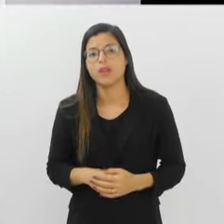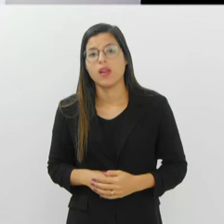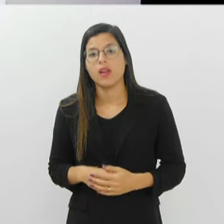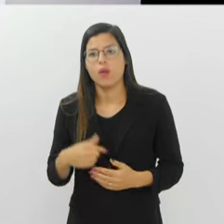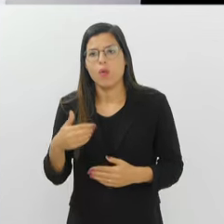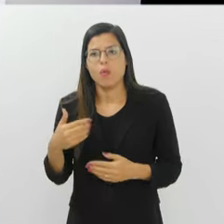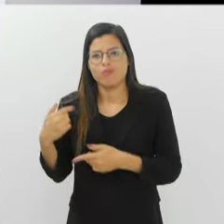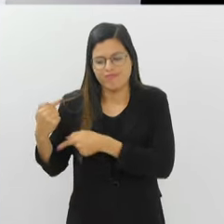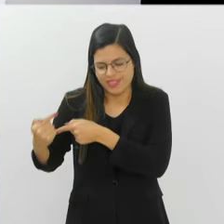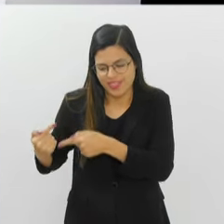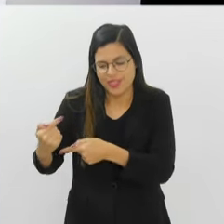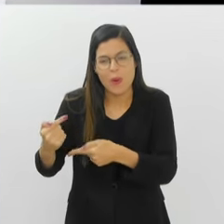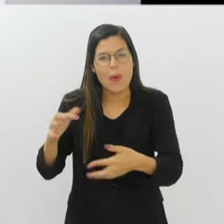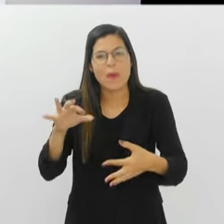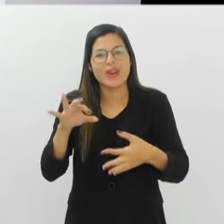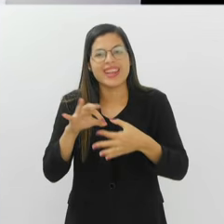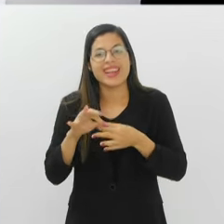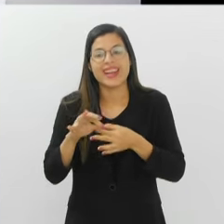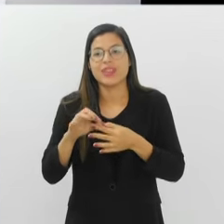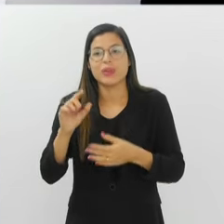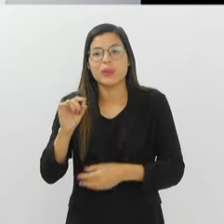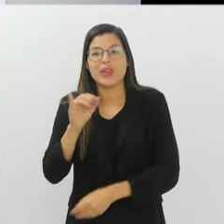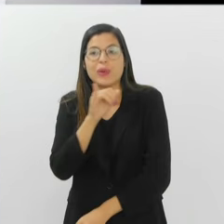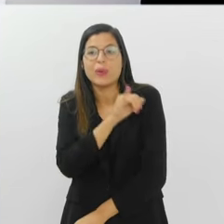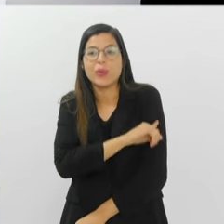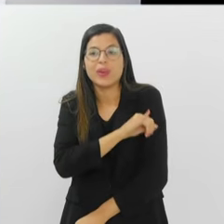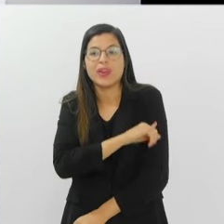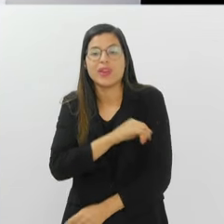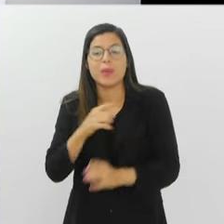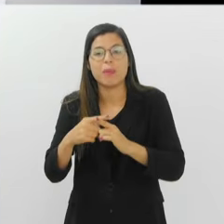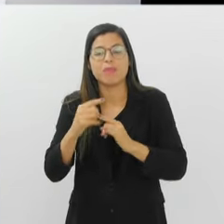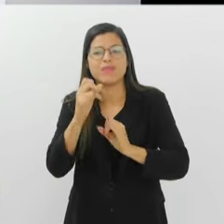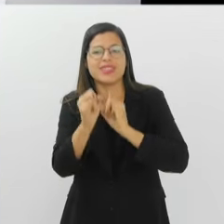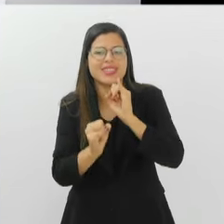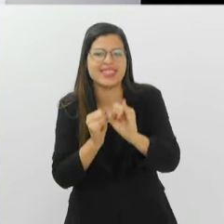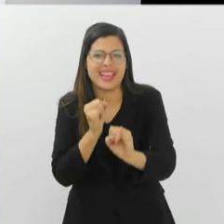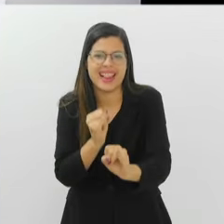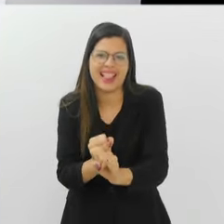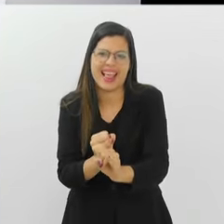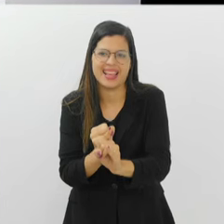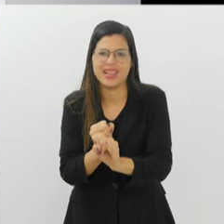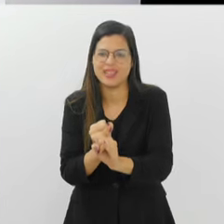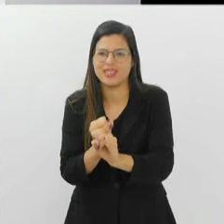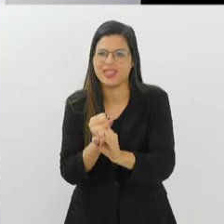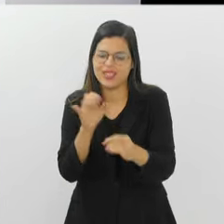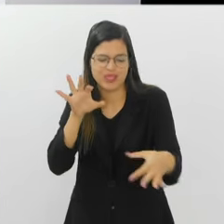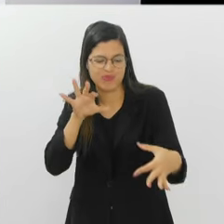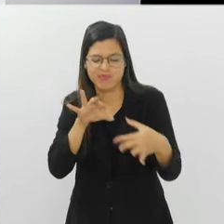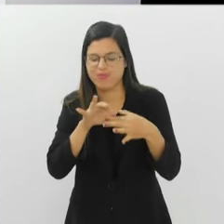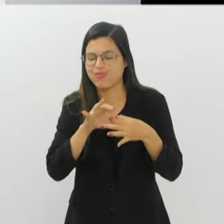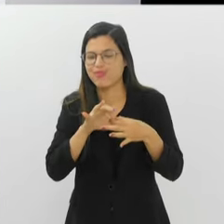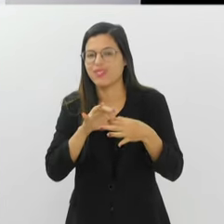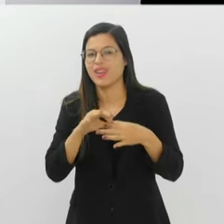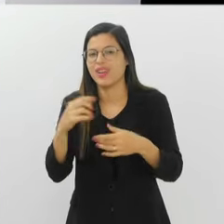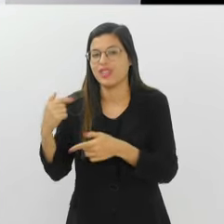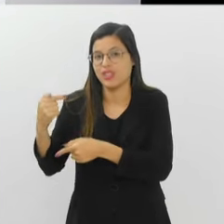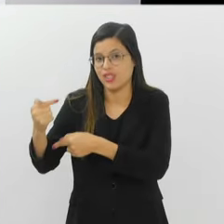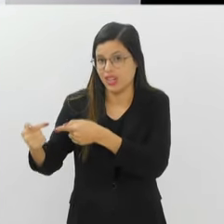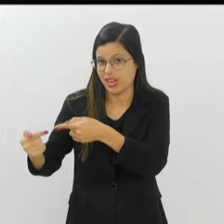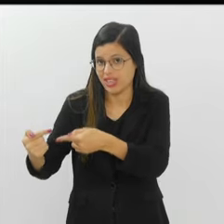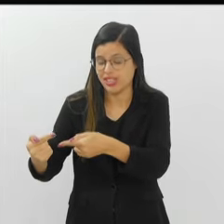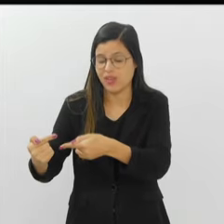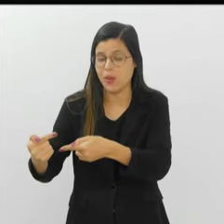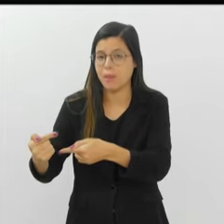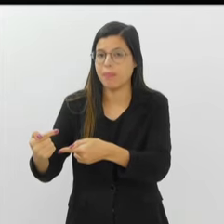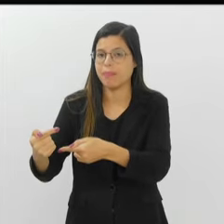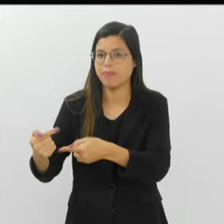geração que é muito conectada com o Rio, porque a internet aproximou. Então, eu sou de uma geração